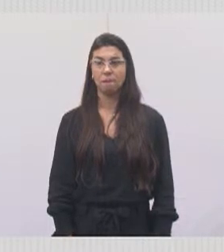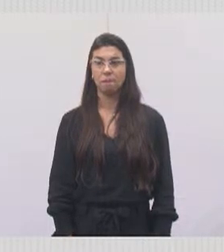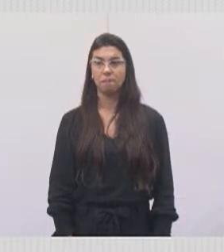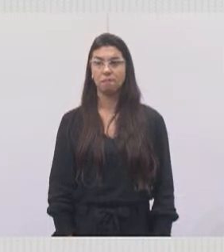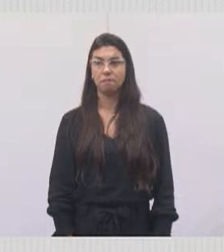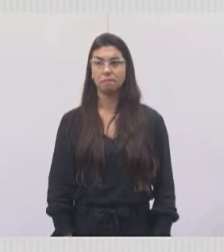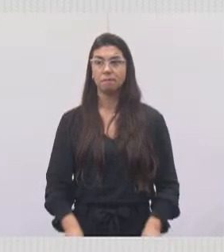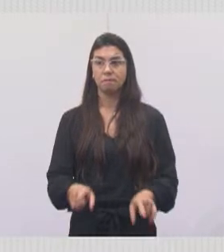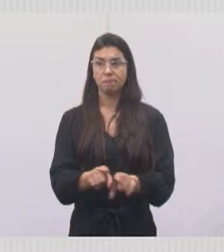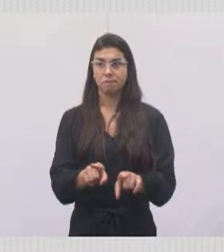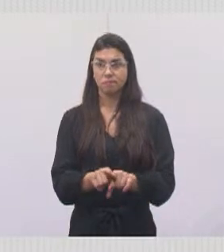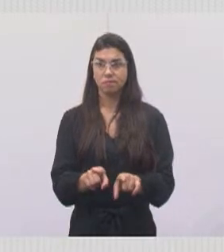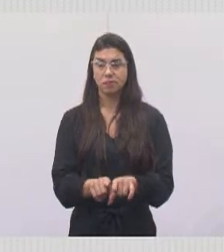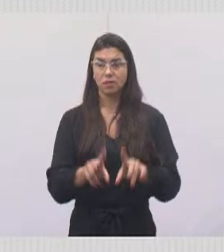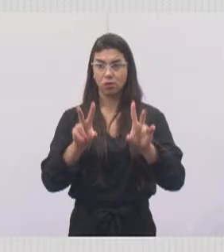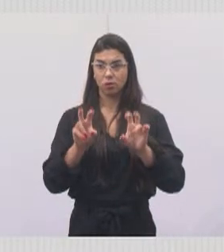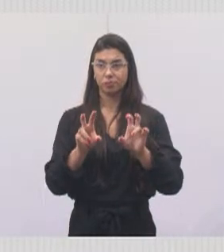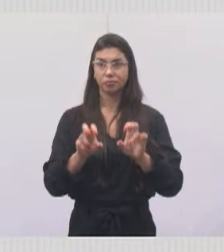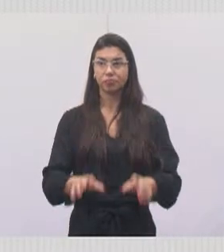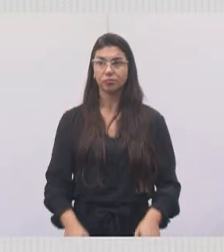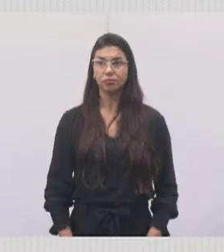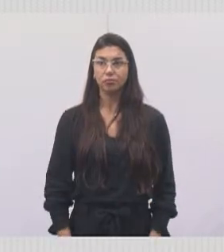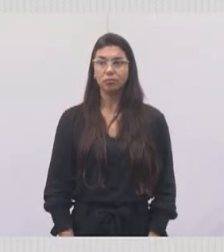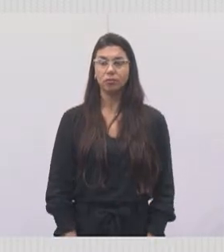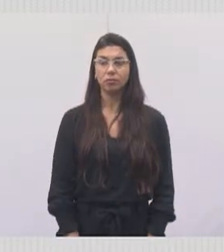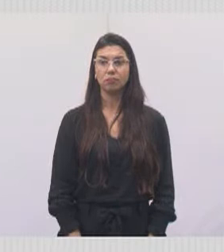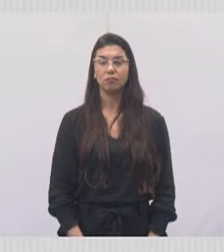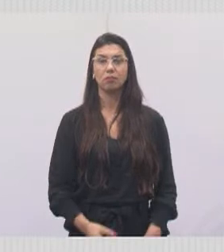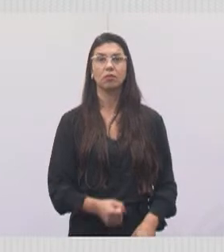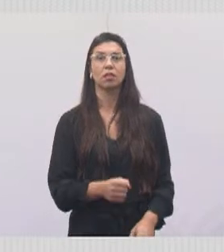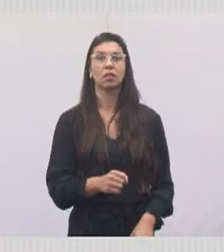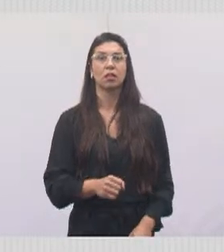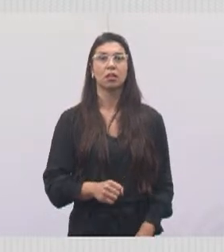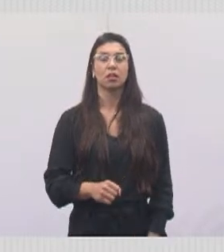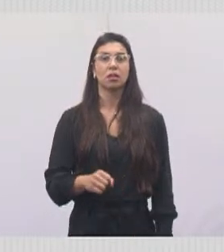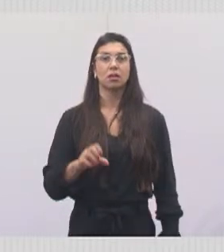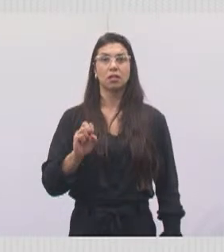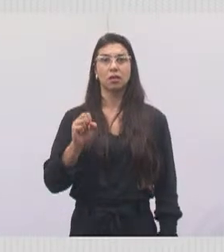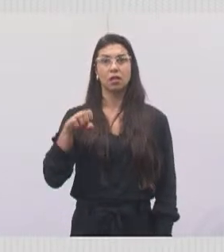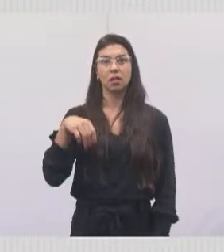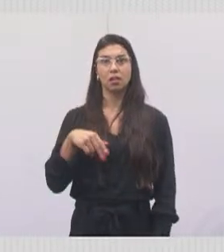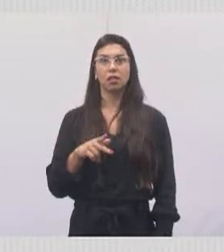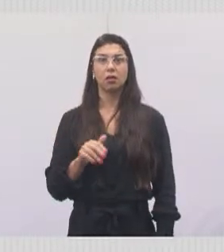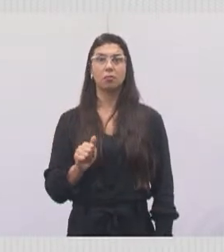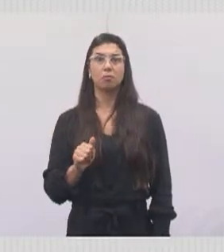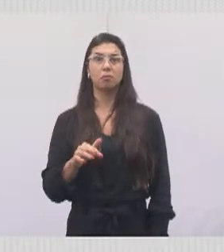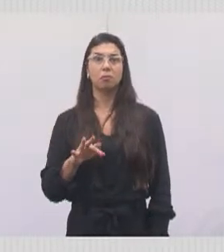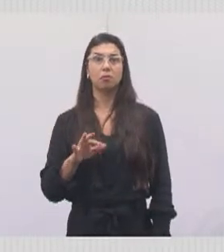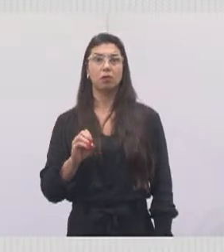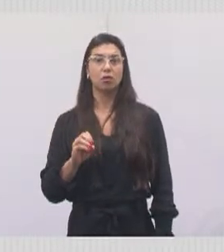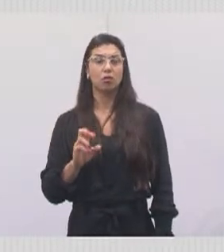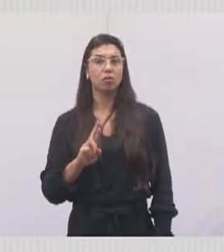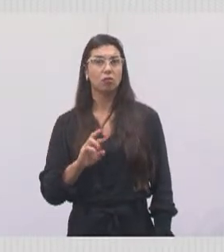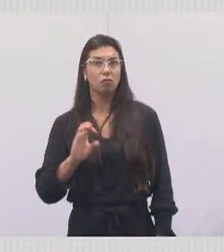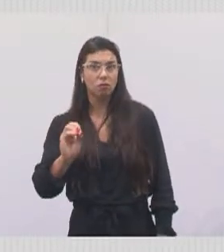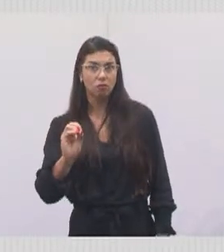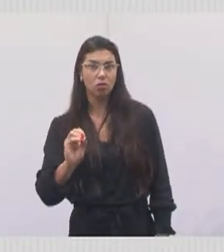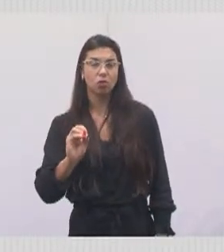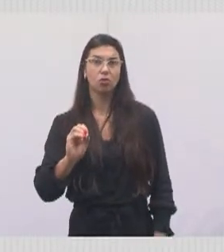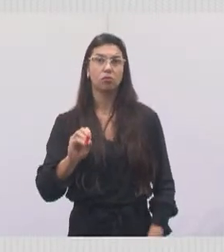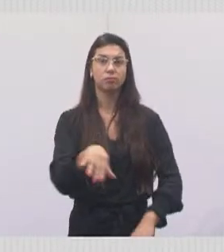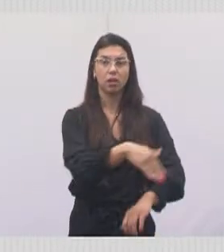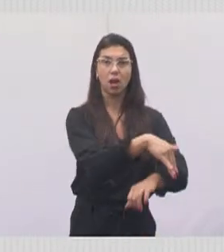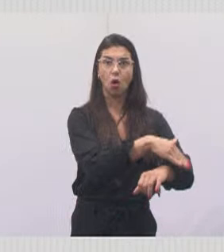Estive indicando também para a Prefeitura aí a realização de vistoria, a manutenção dos semáforos inteligentes instalados em vias